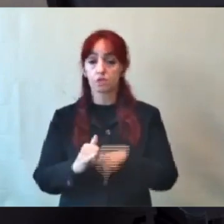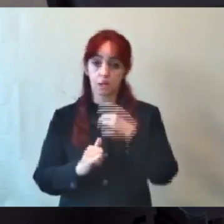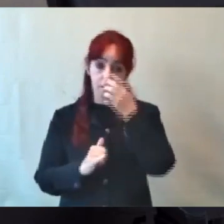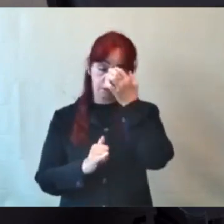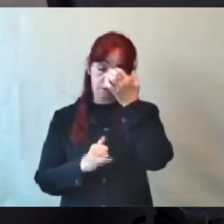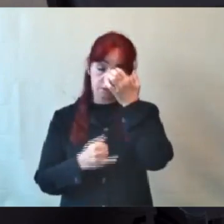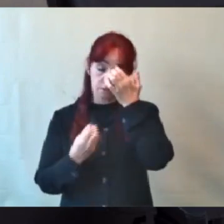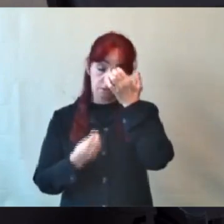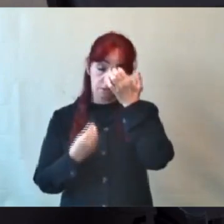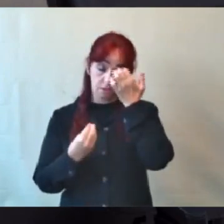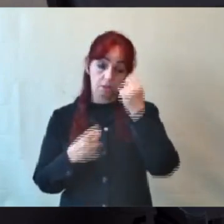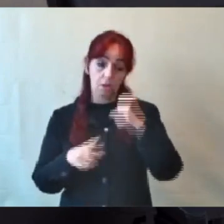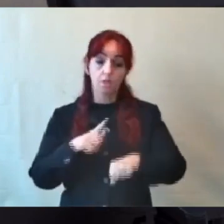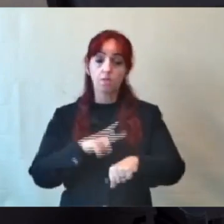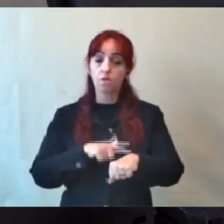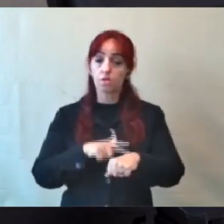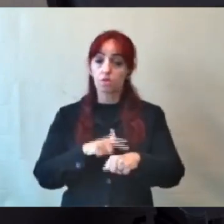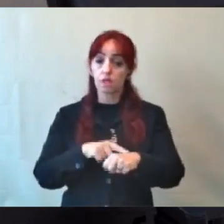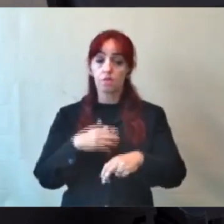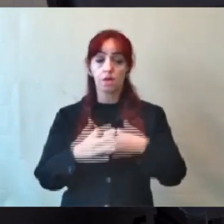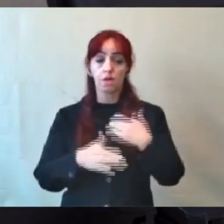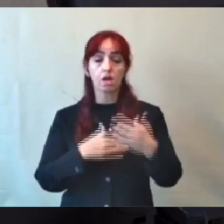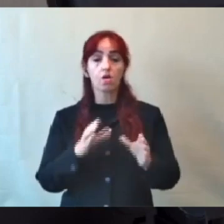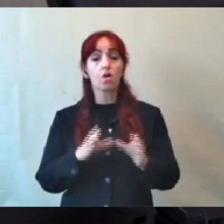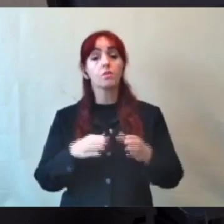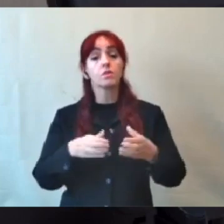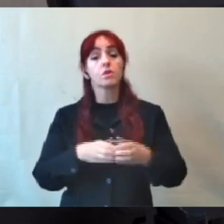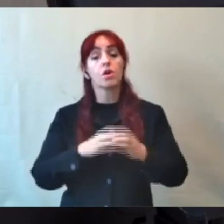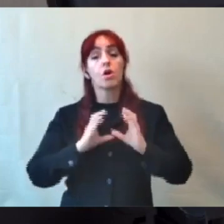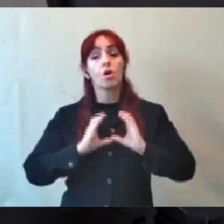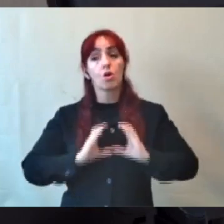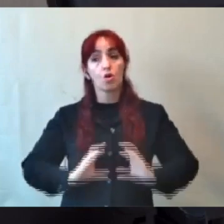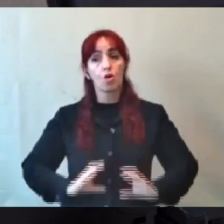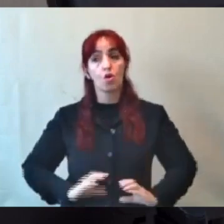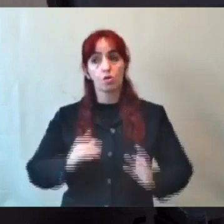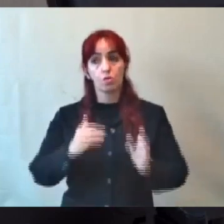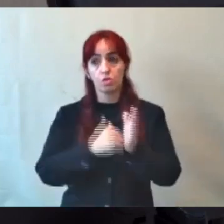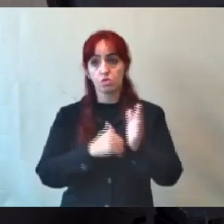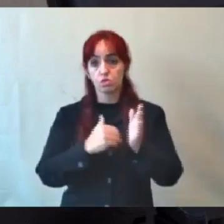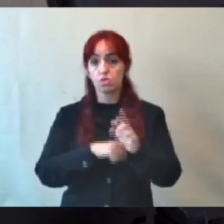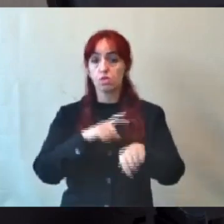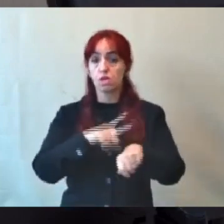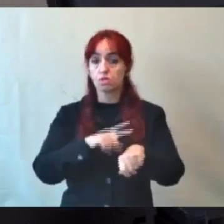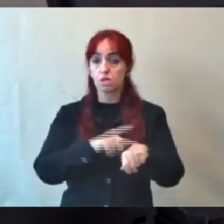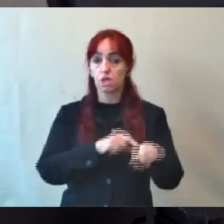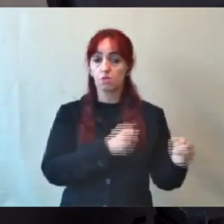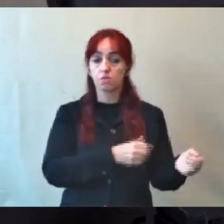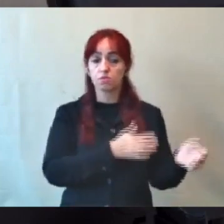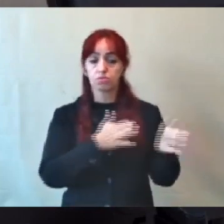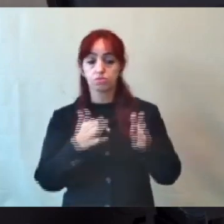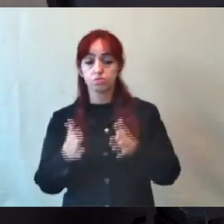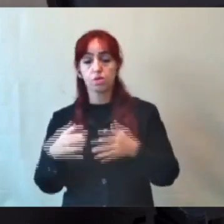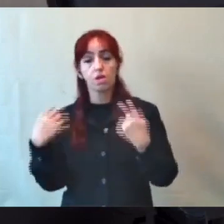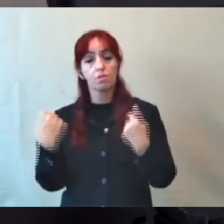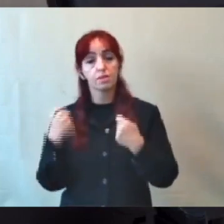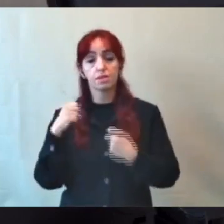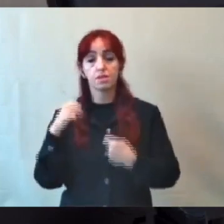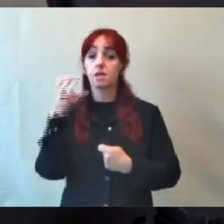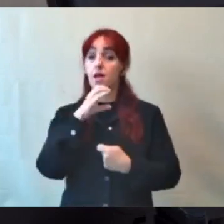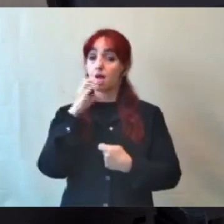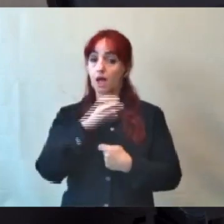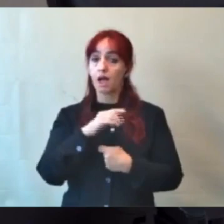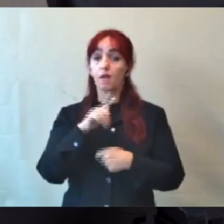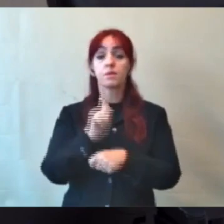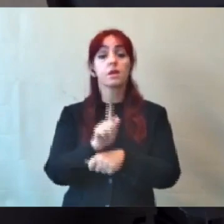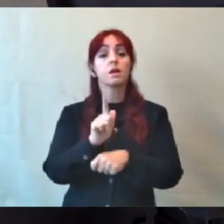tocar a comissão de código de posturas é um tempo exíguo, a gente precisa agilizar e garantir que o secretário